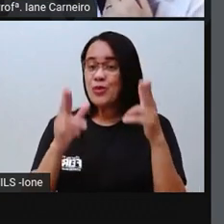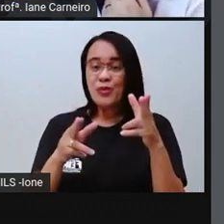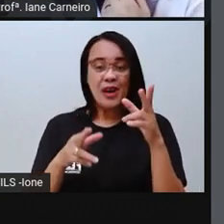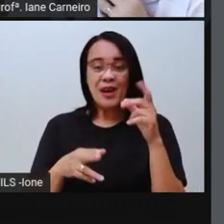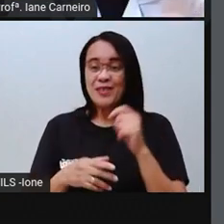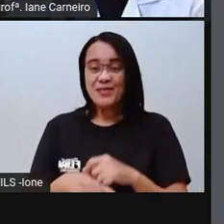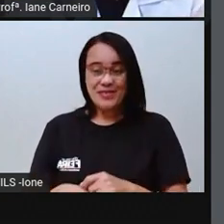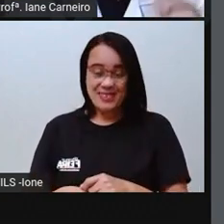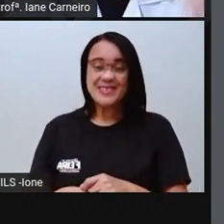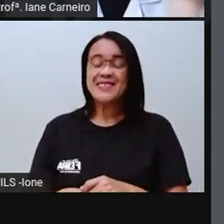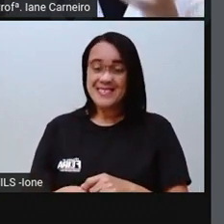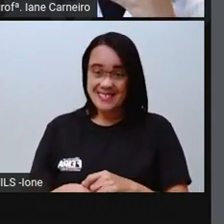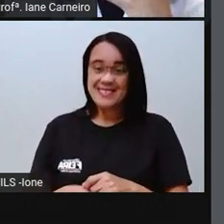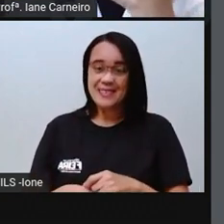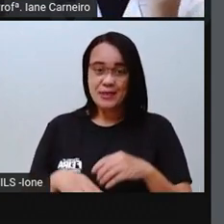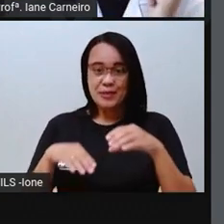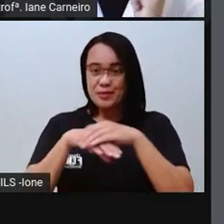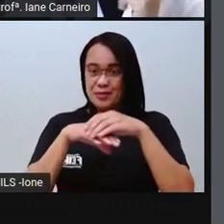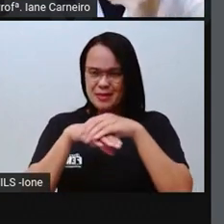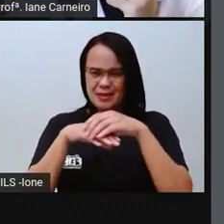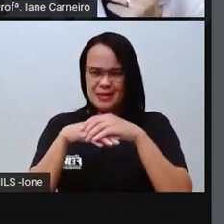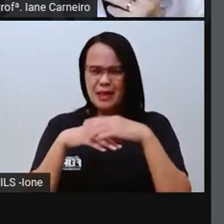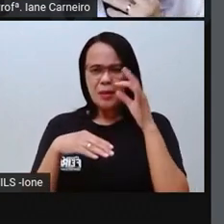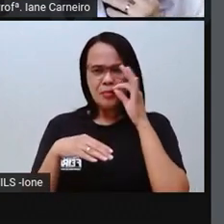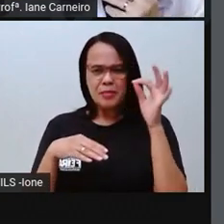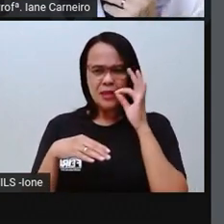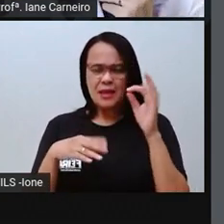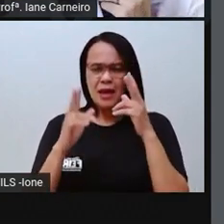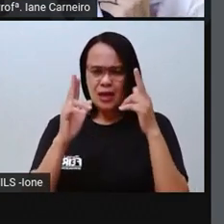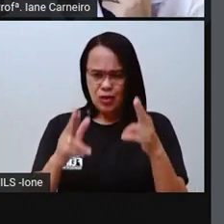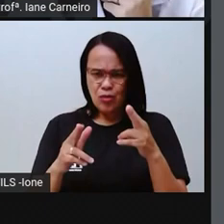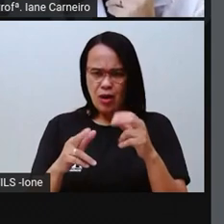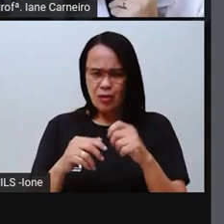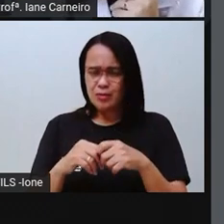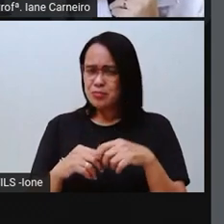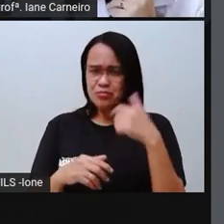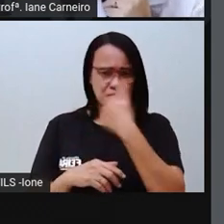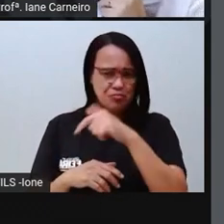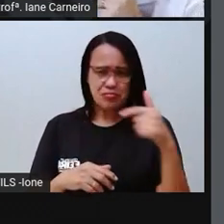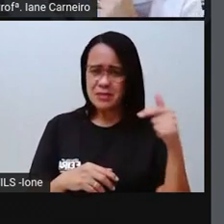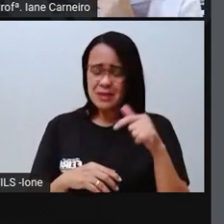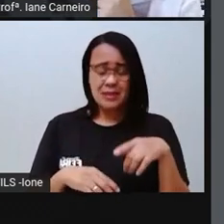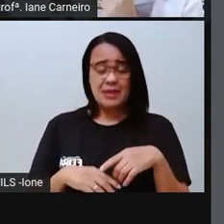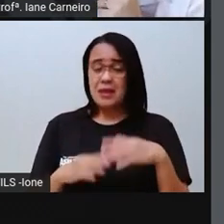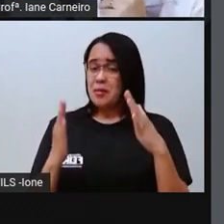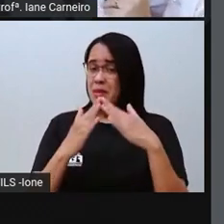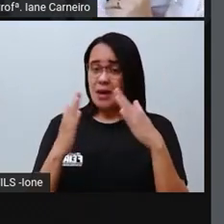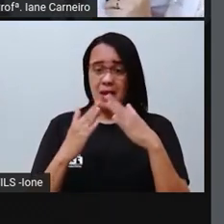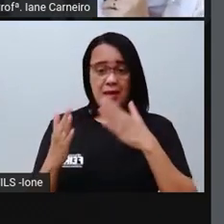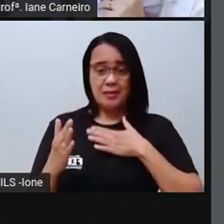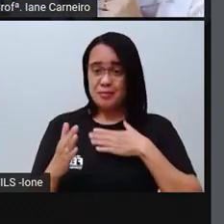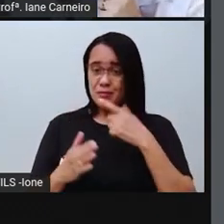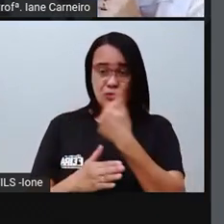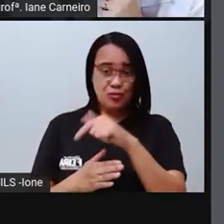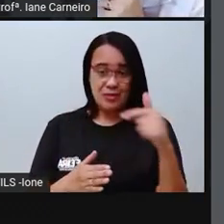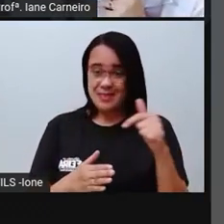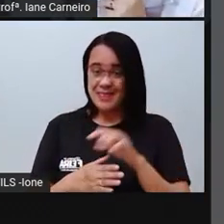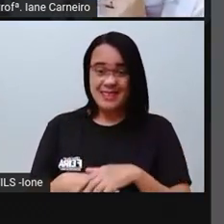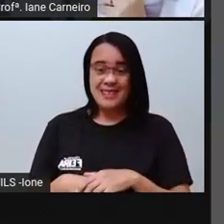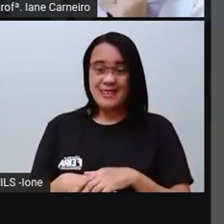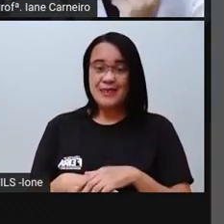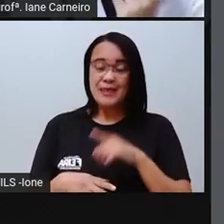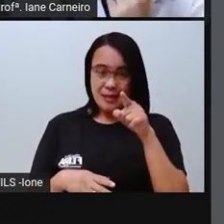casa de vocês? Na minha casa não tem sapato que mia, não. Olha aí, vê se na sua casa tem algum sapato, alguma sandália que mia.